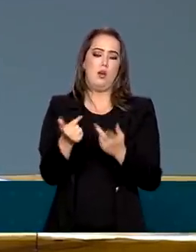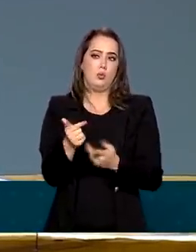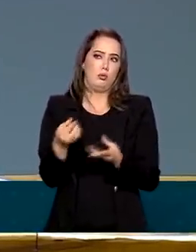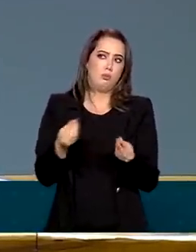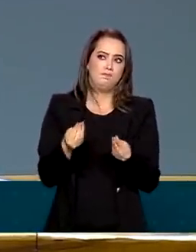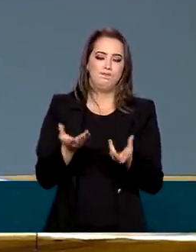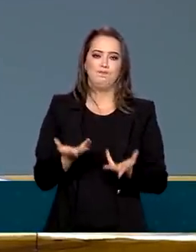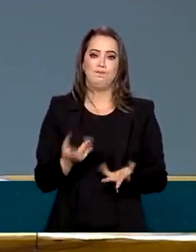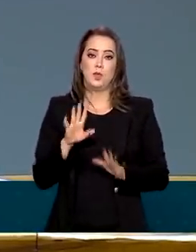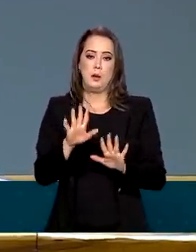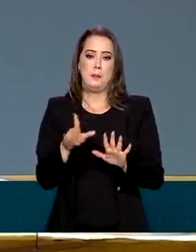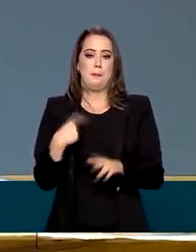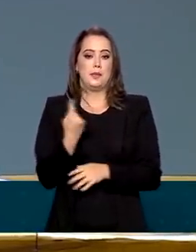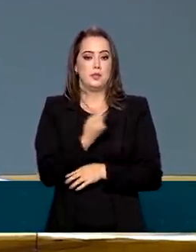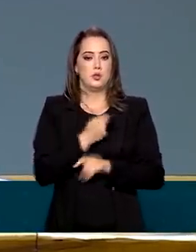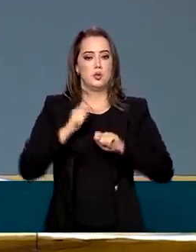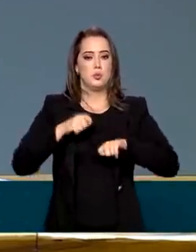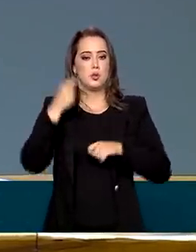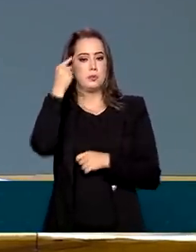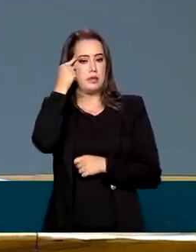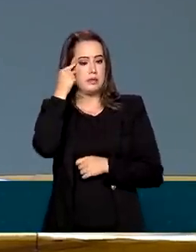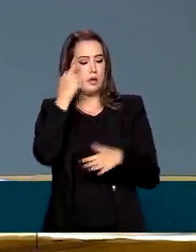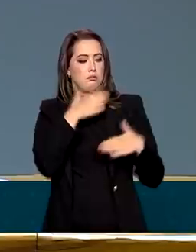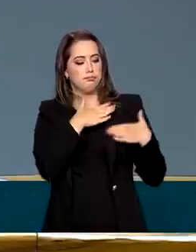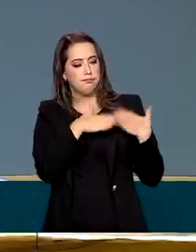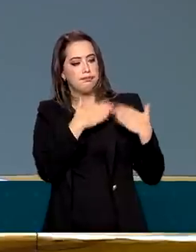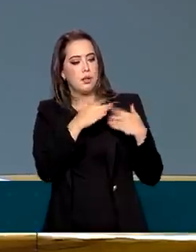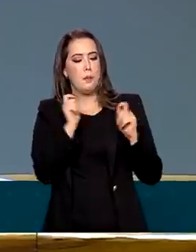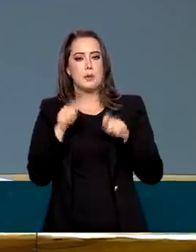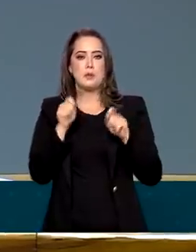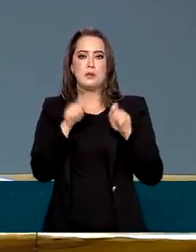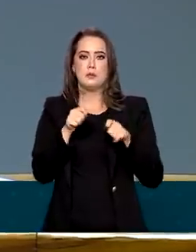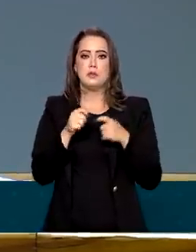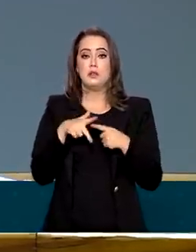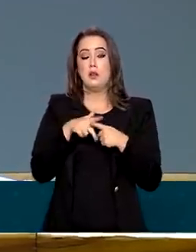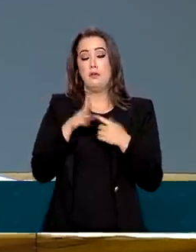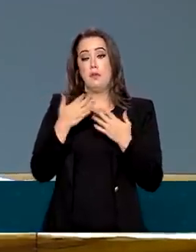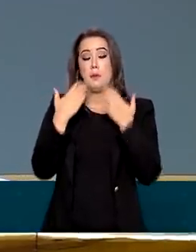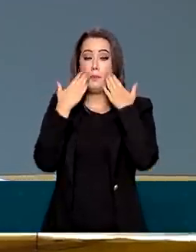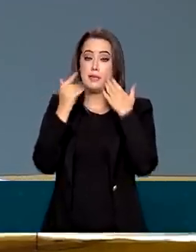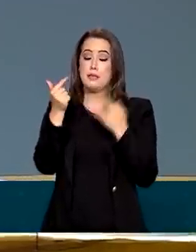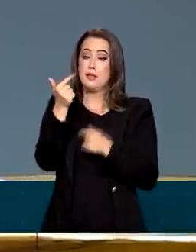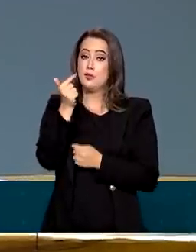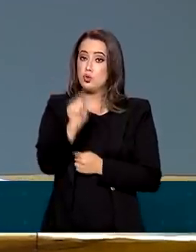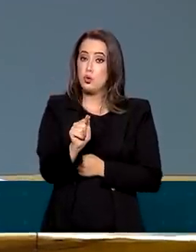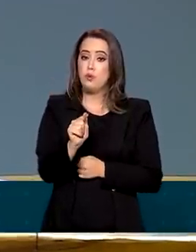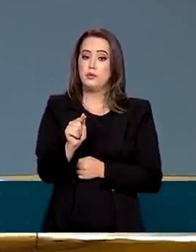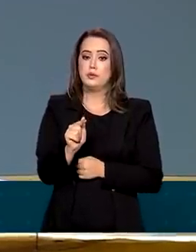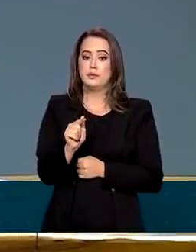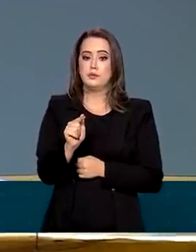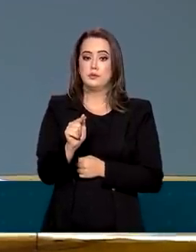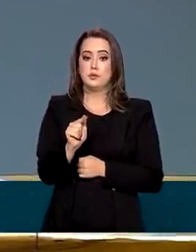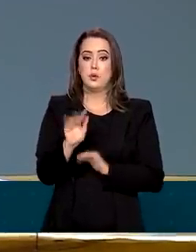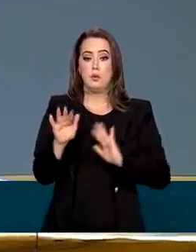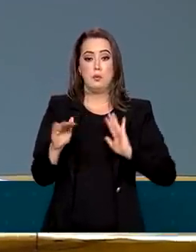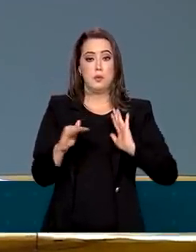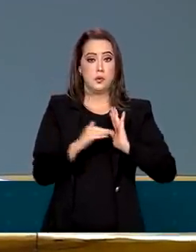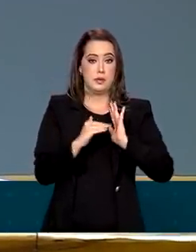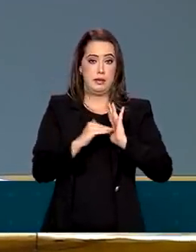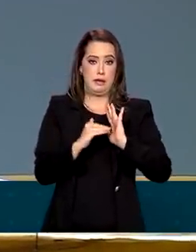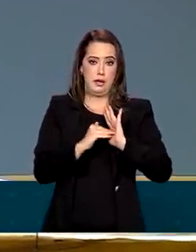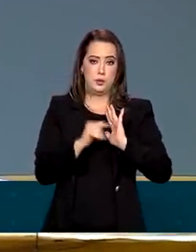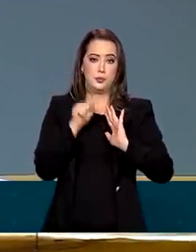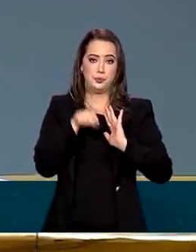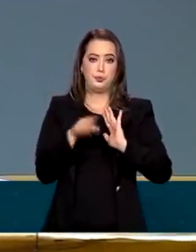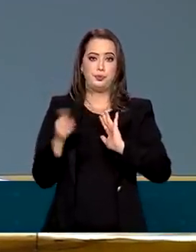Mas, é coisa que nós estamos pensando ainda e possivelmente vamos reapresentar para o Senado o que já tínhamos